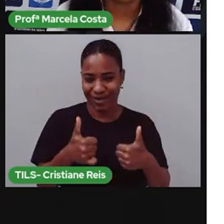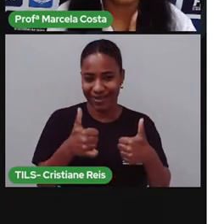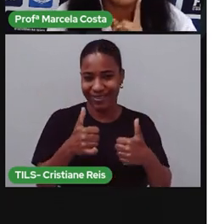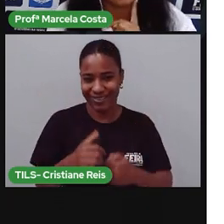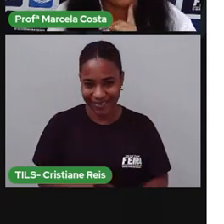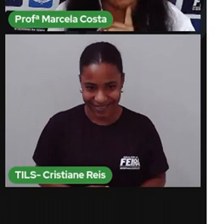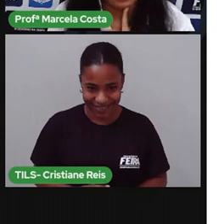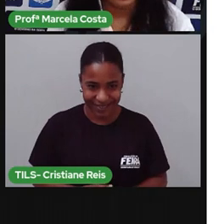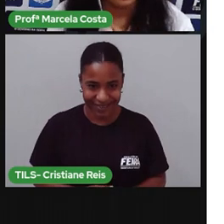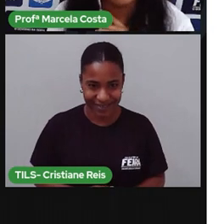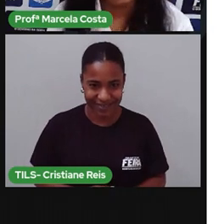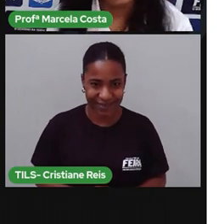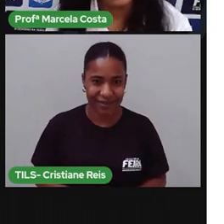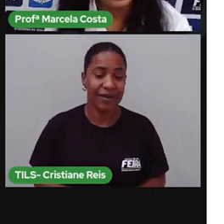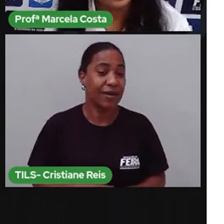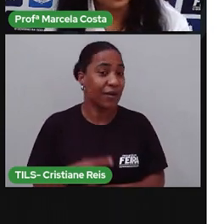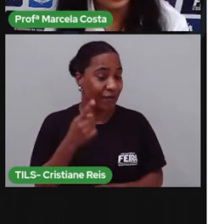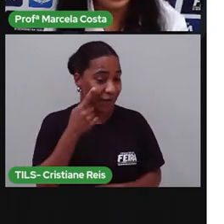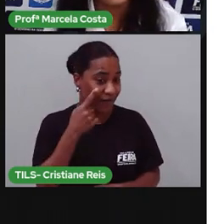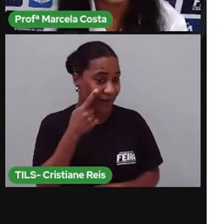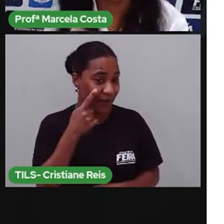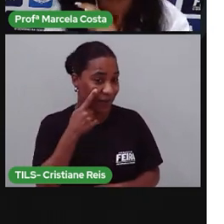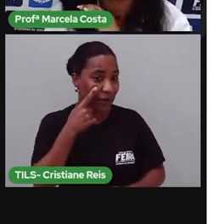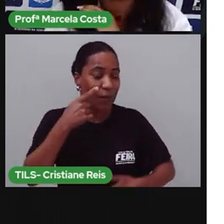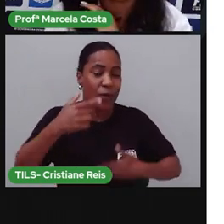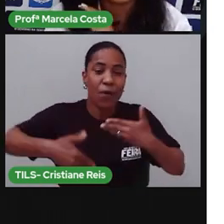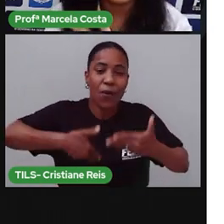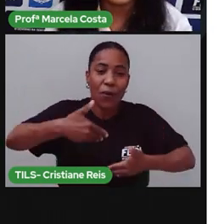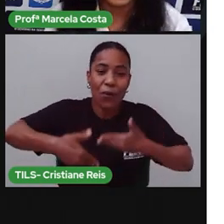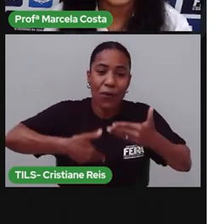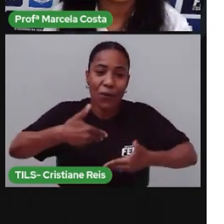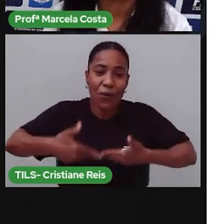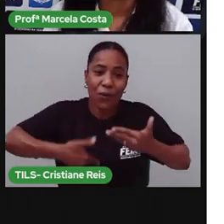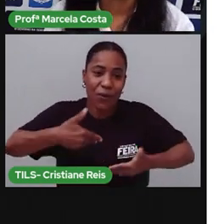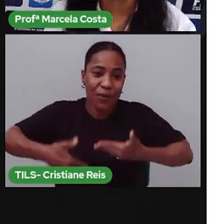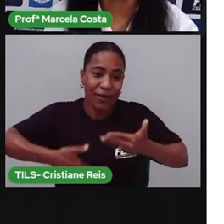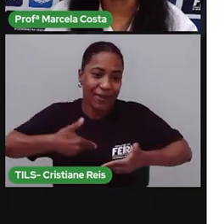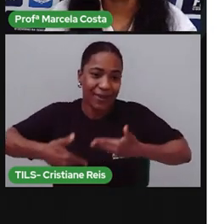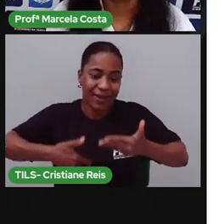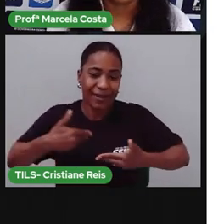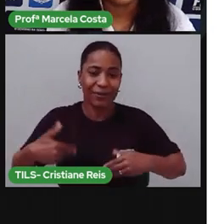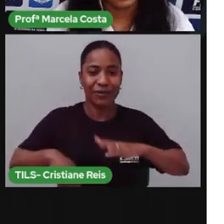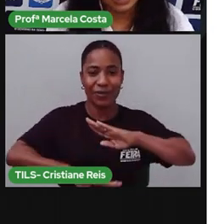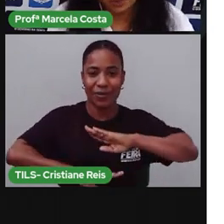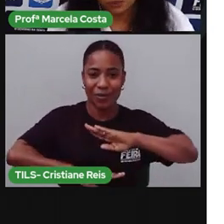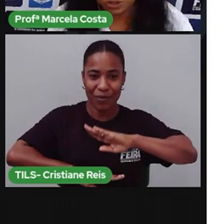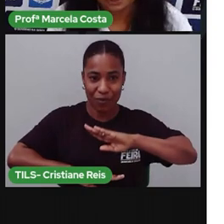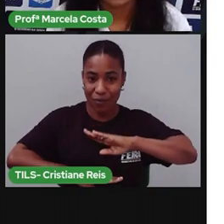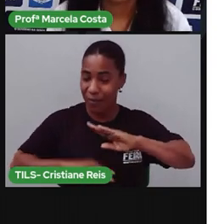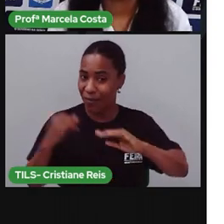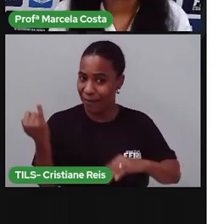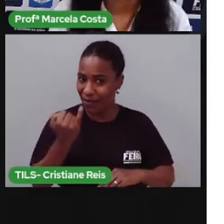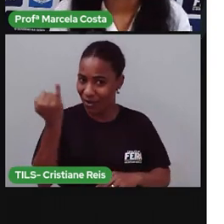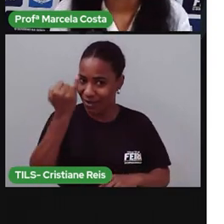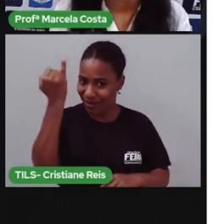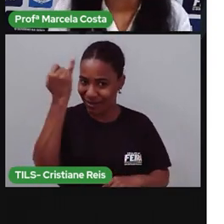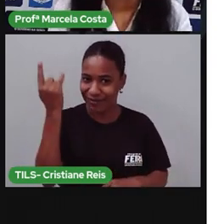Vamos ver agora alguns desses cuidados que são essenciais pra você manter a sua saúde.